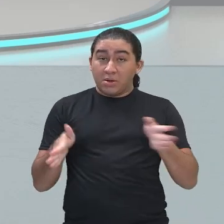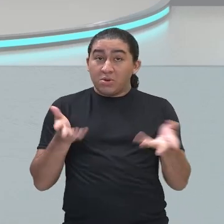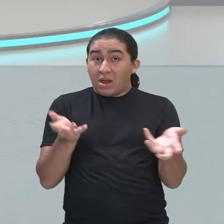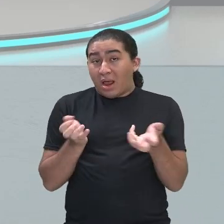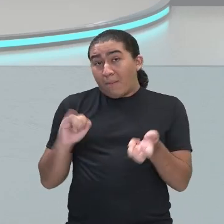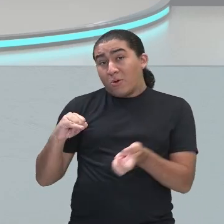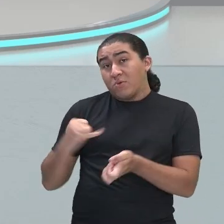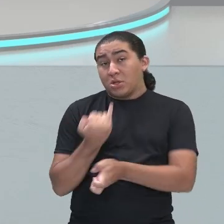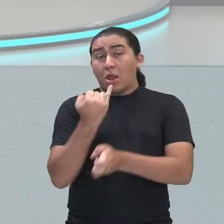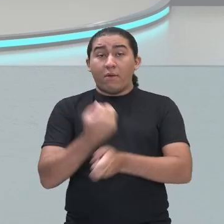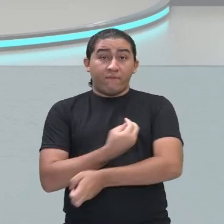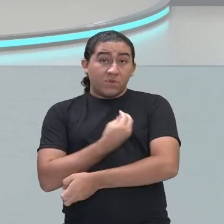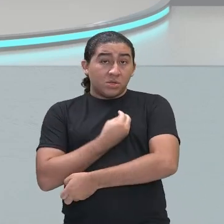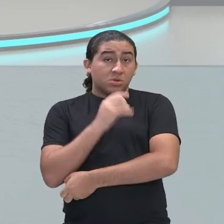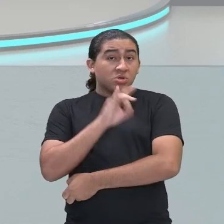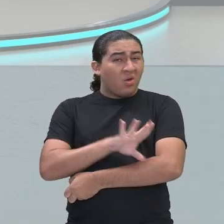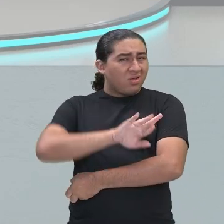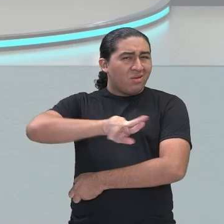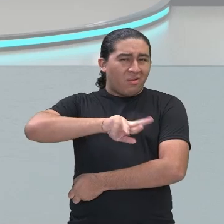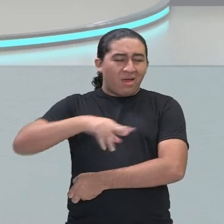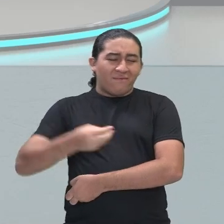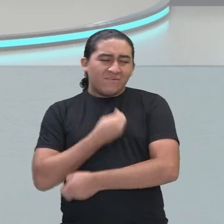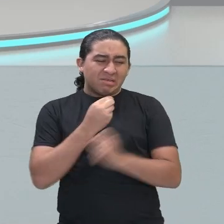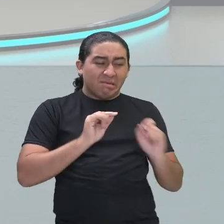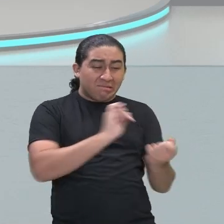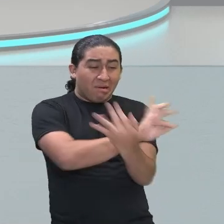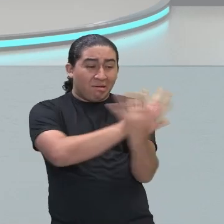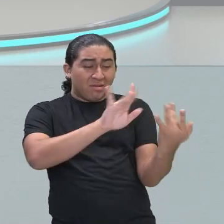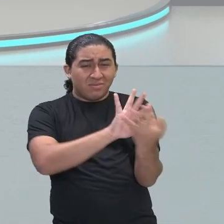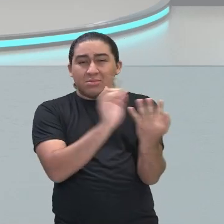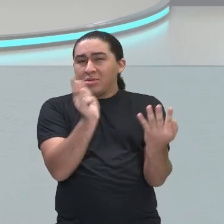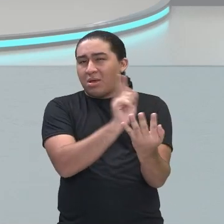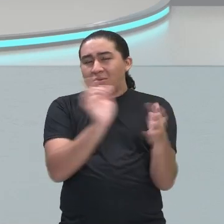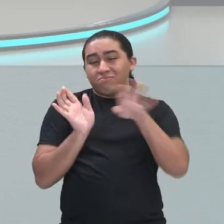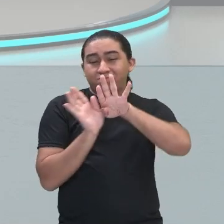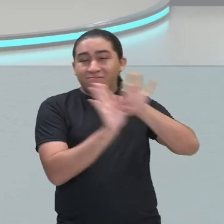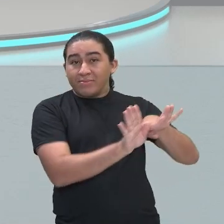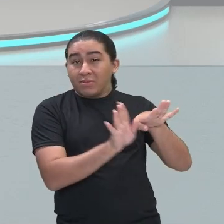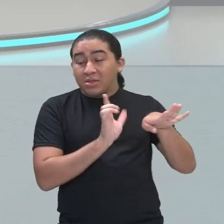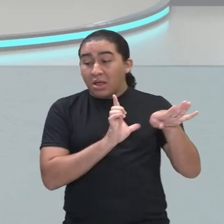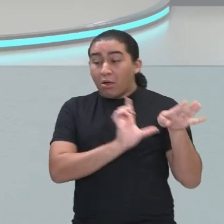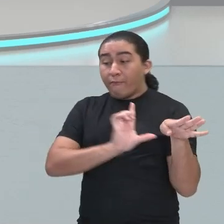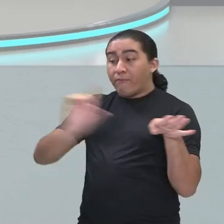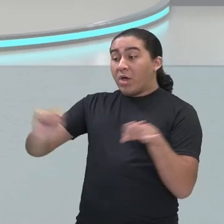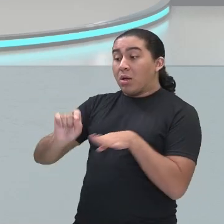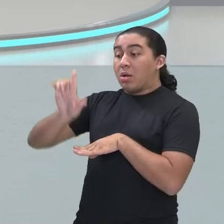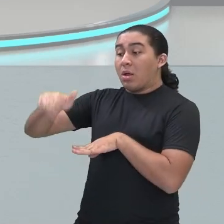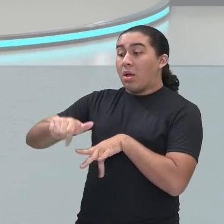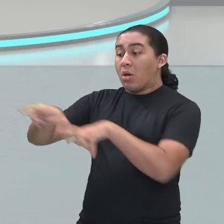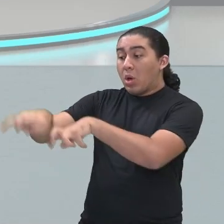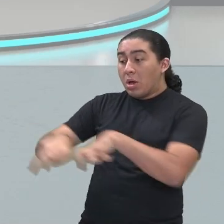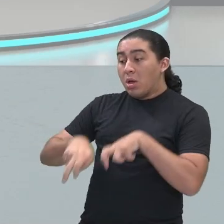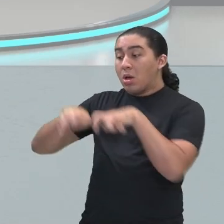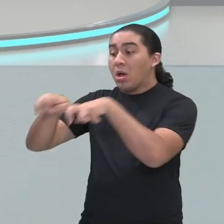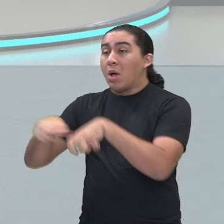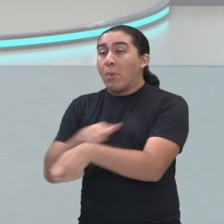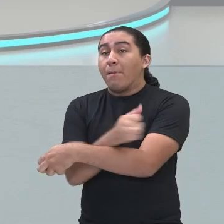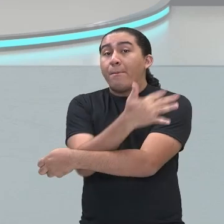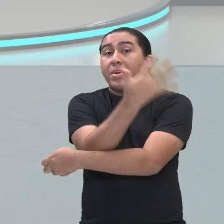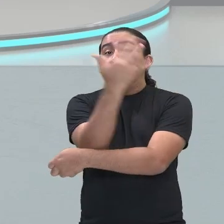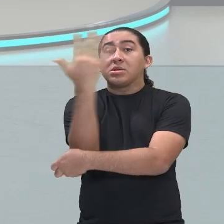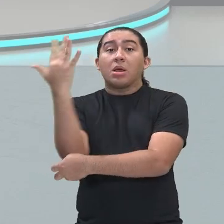não querem ficar na área urbana. Há uma fuga para o campo, para a paisagem